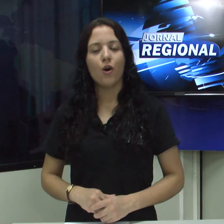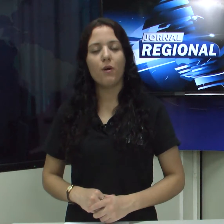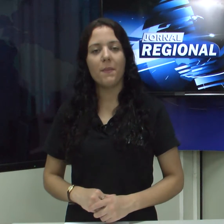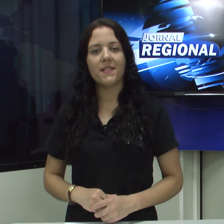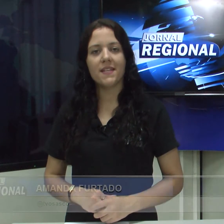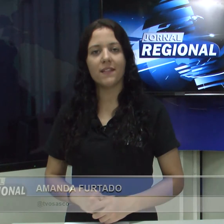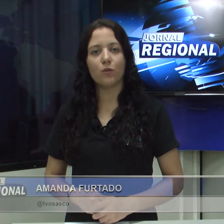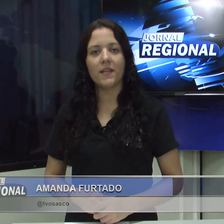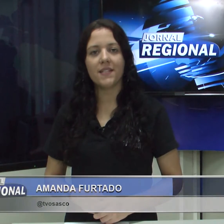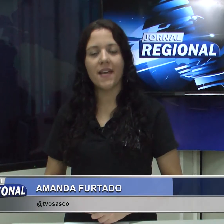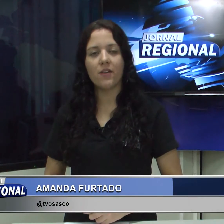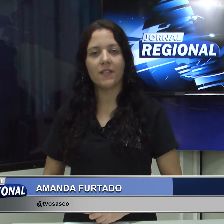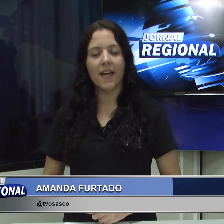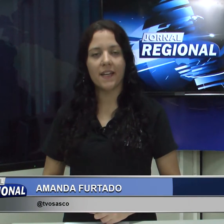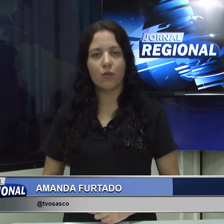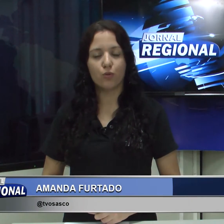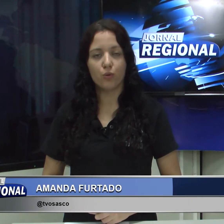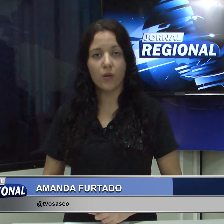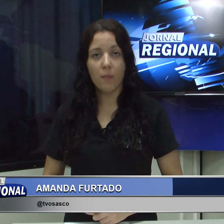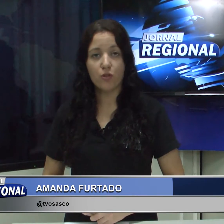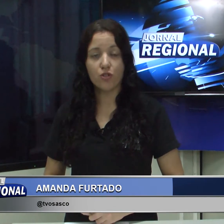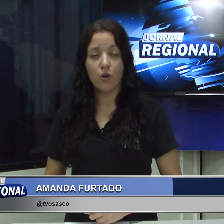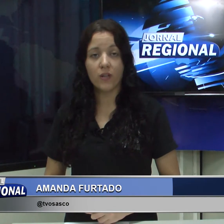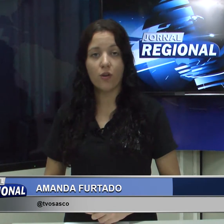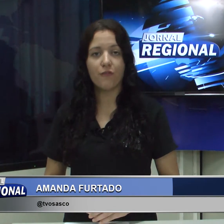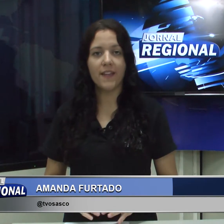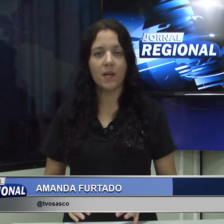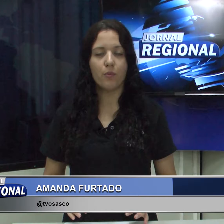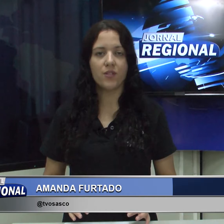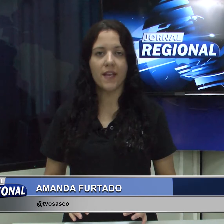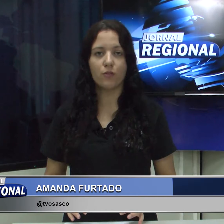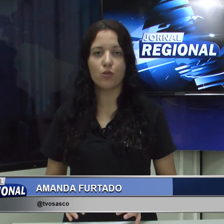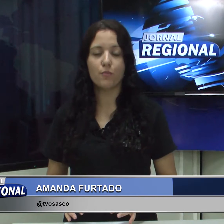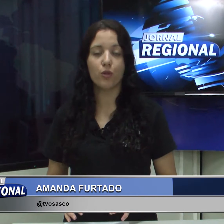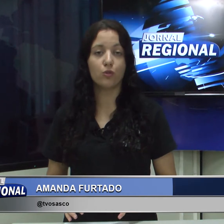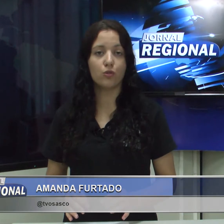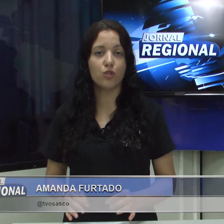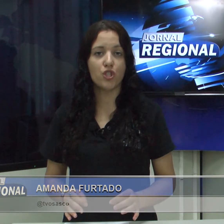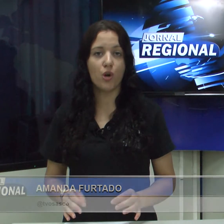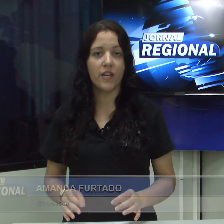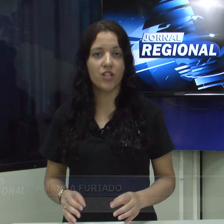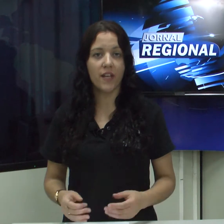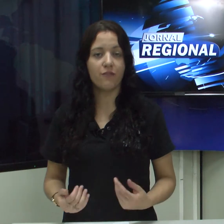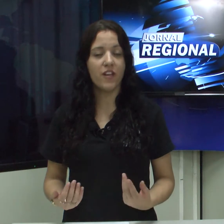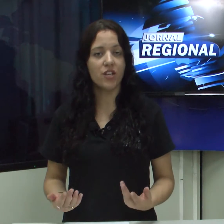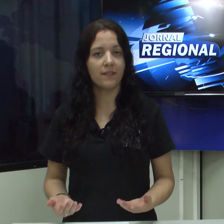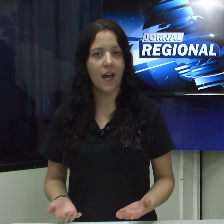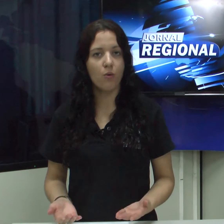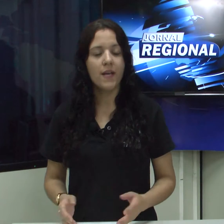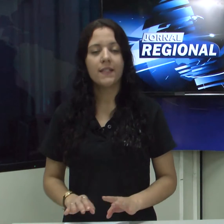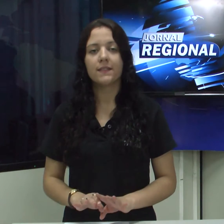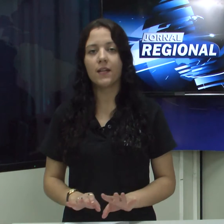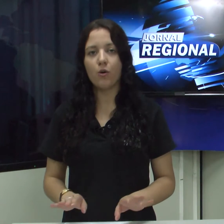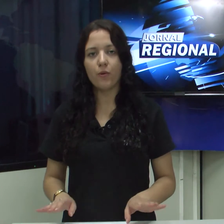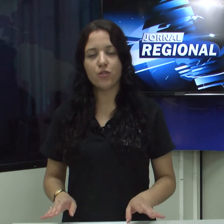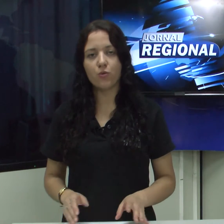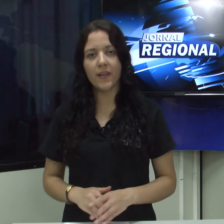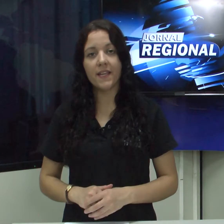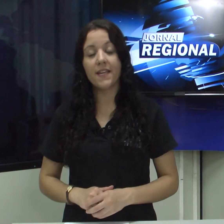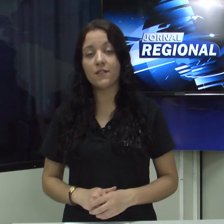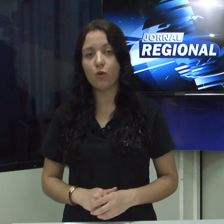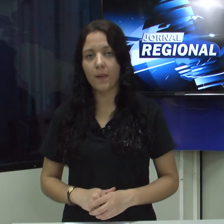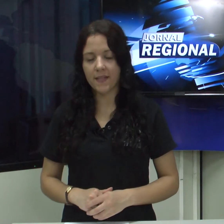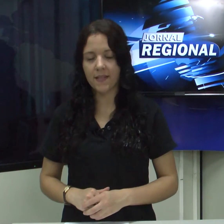Uma pesquisa do Ministério da Agricultura mostrou que 90% dos produtos de origem vegetal não